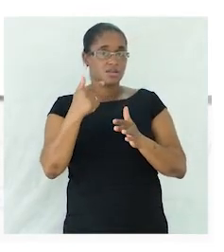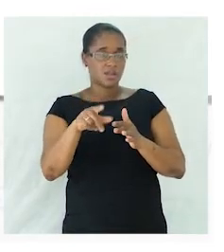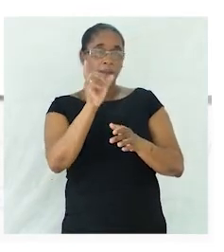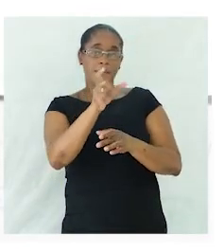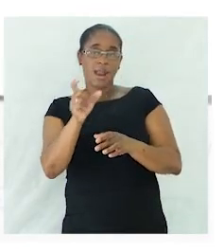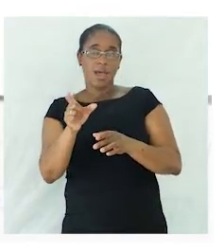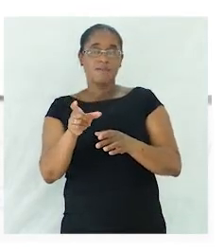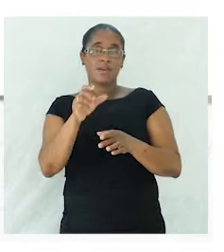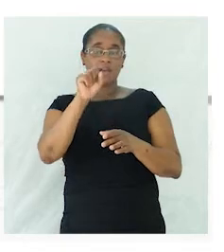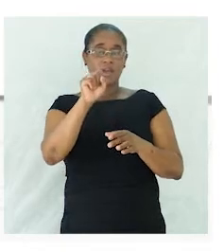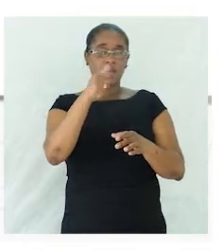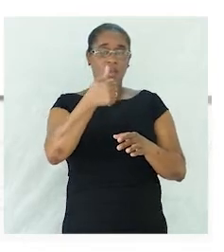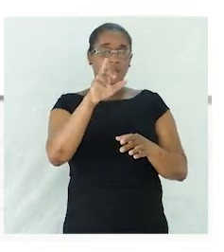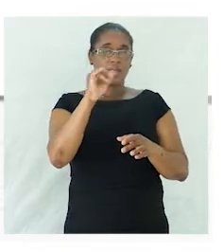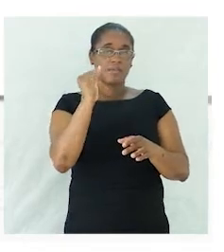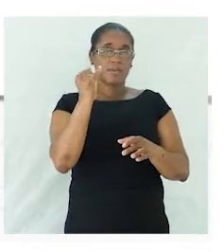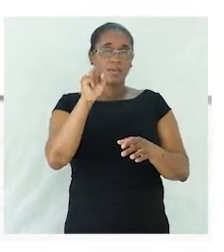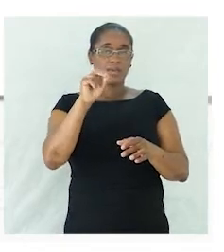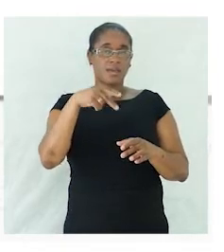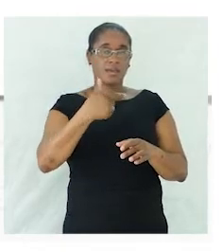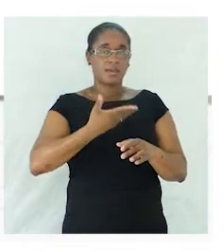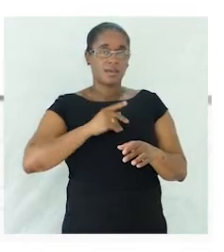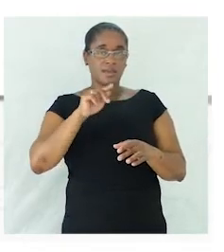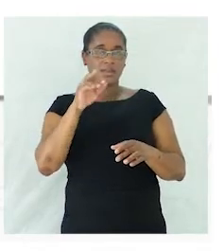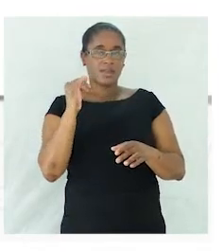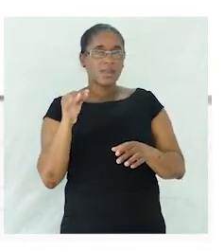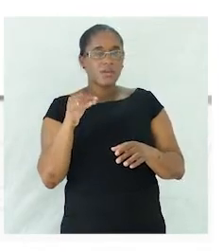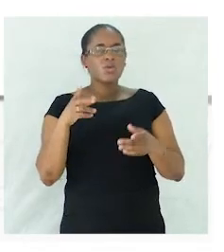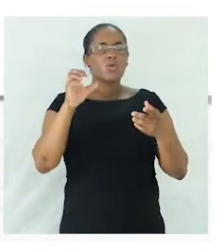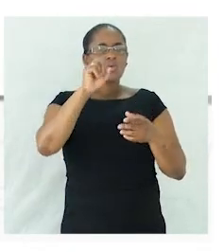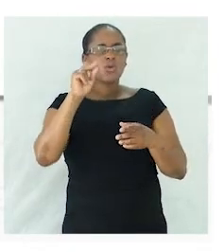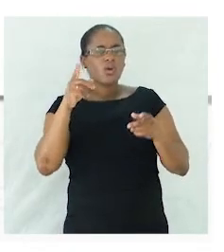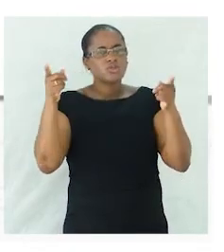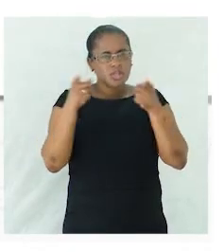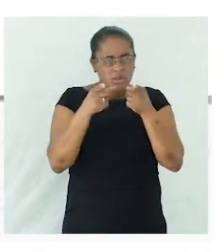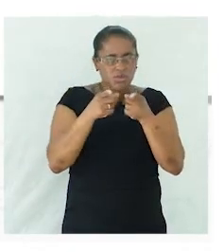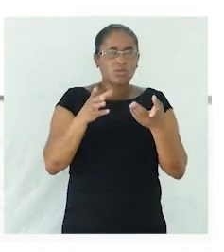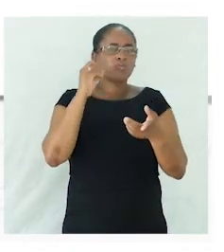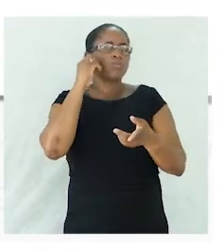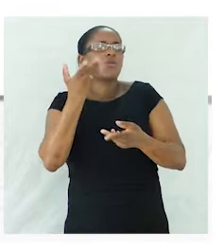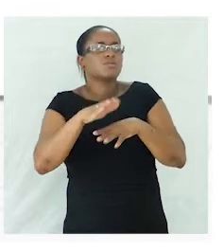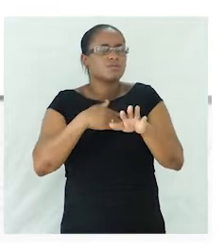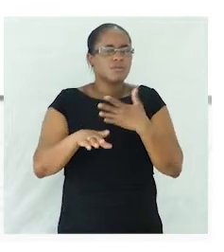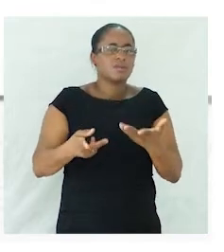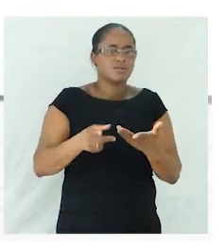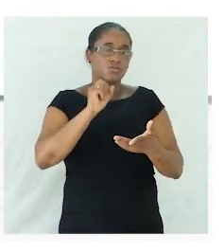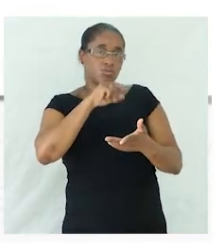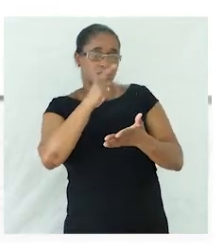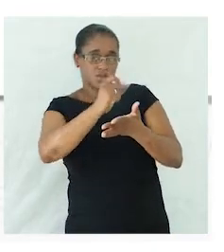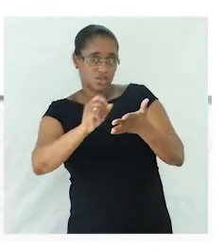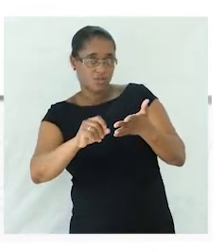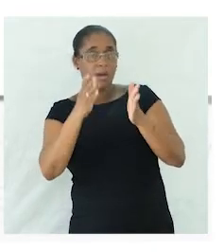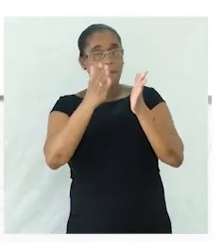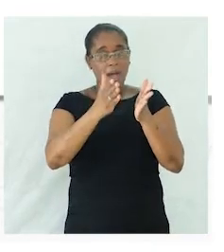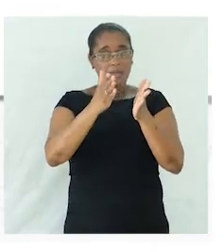brigadeiro mas no grau diminutivo e como é que se forma o grau diminutivo? podemos acrescentar uma